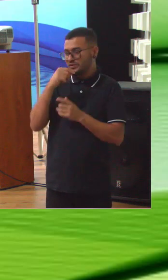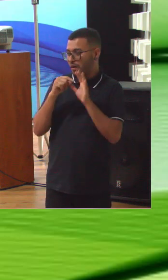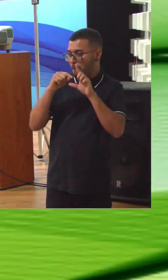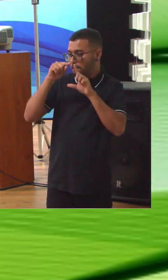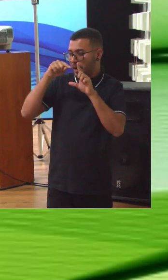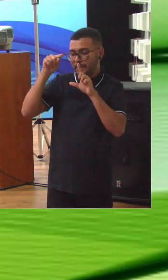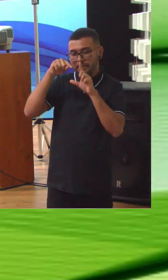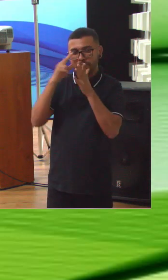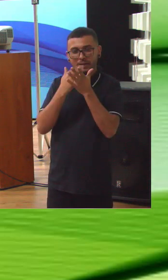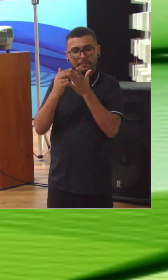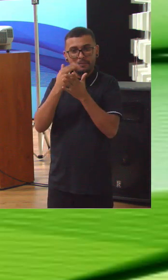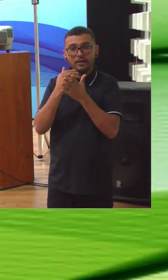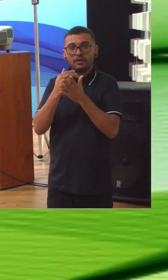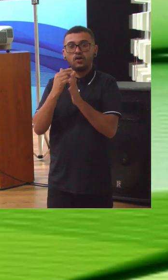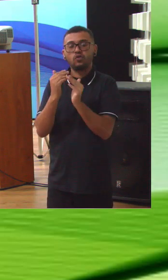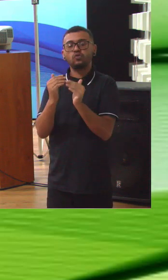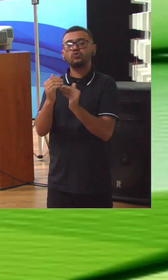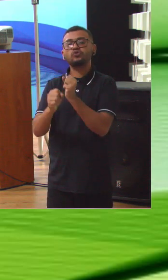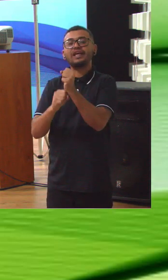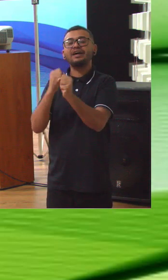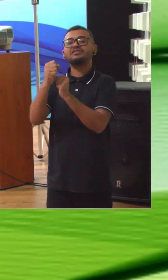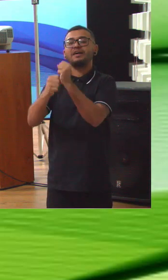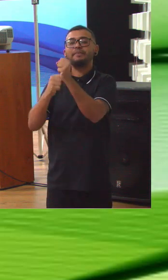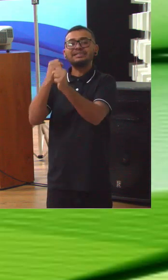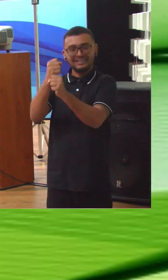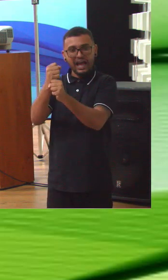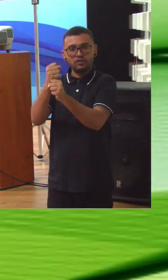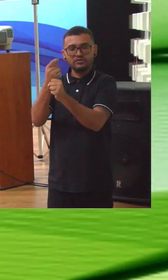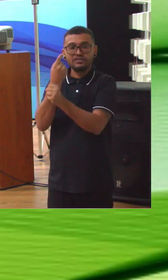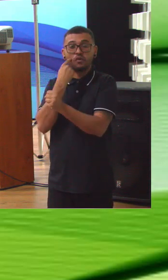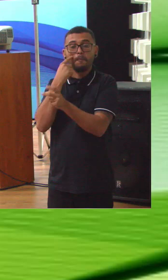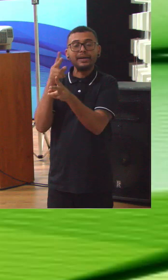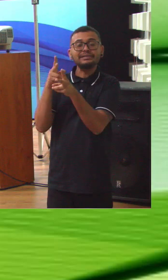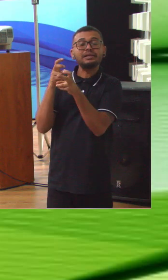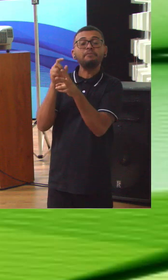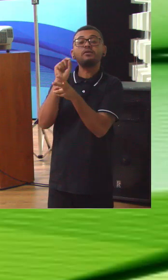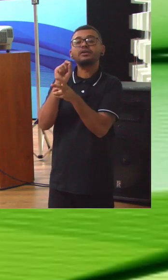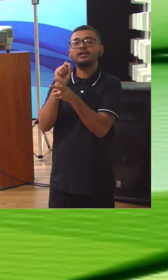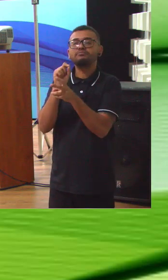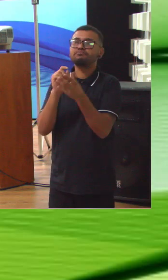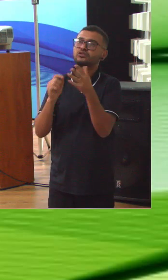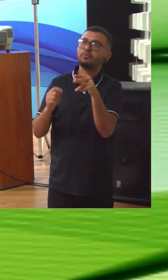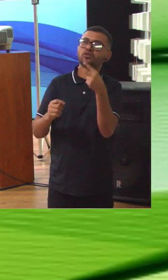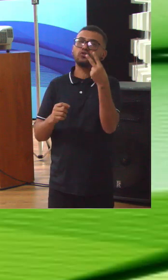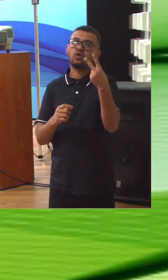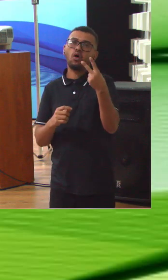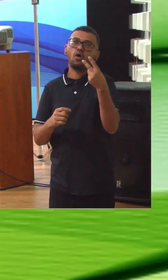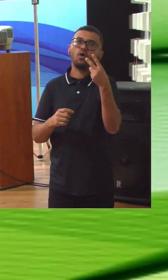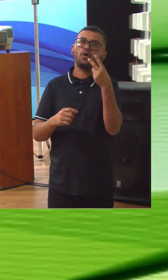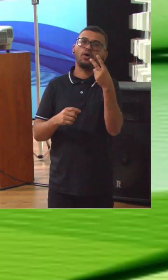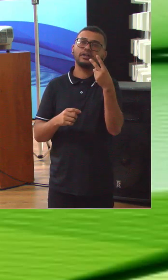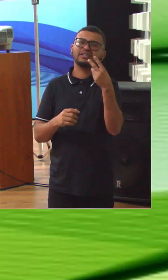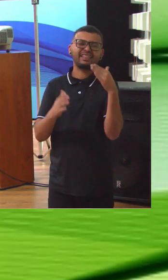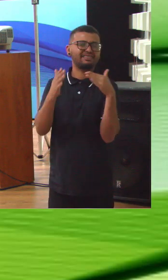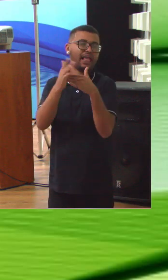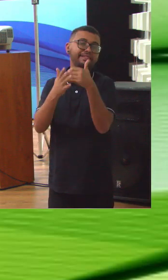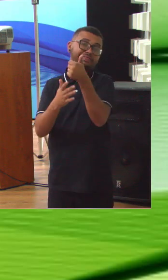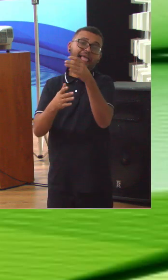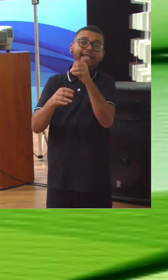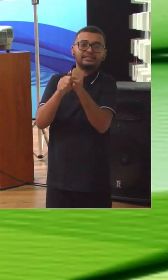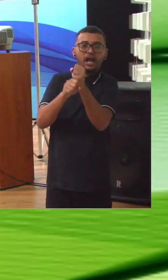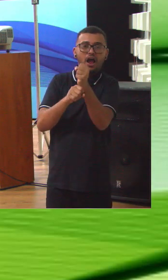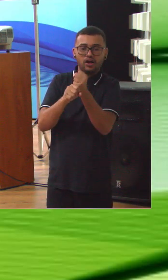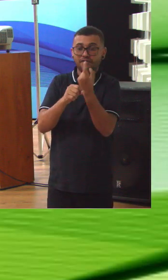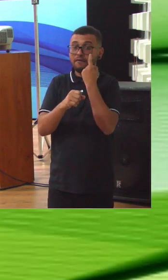a gerar os seus benefícios ao longo dos anos. E vocês vão perceber isso dentro de 2, 3, 4, 5 e 10 anos. Essas